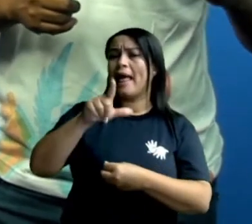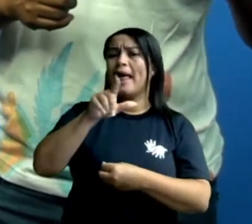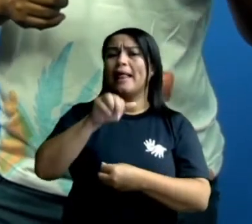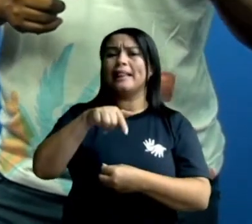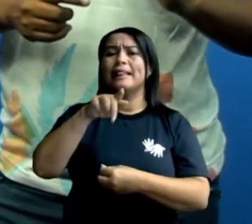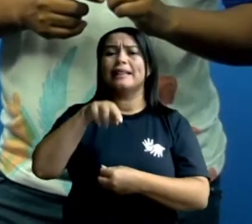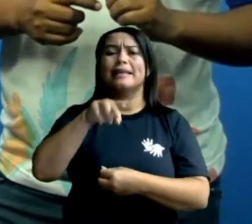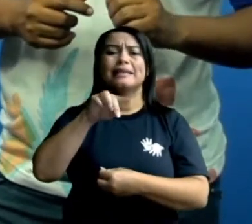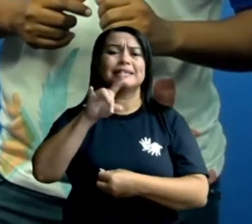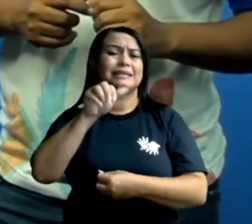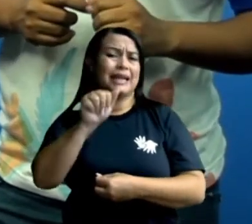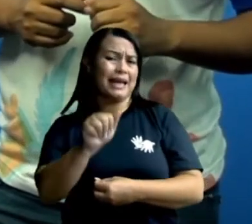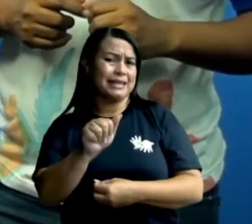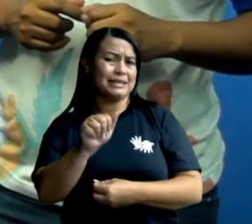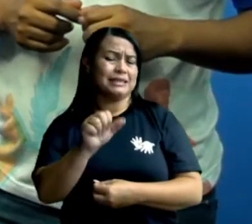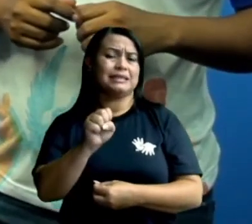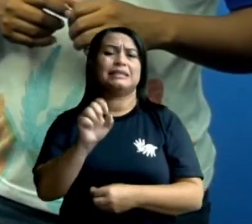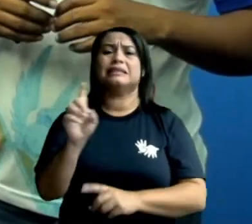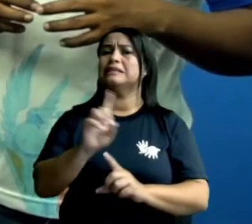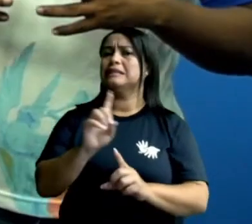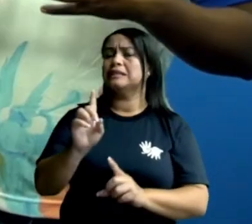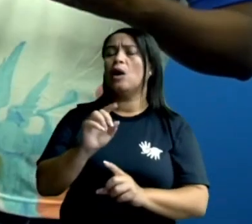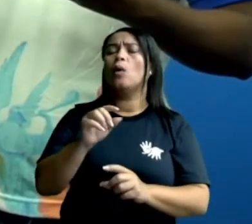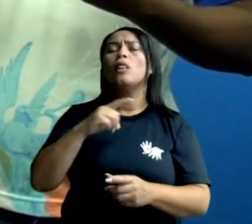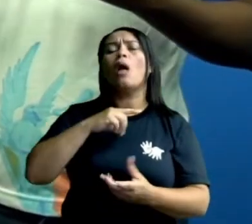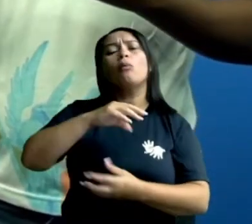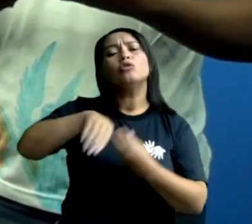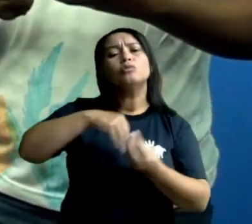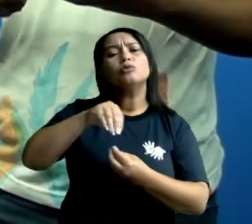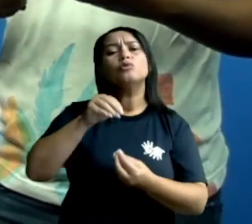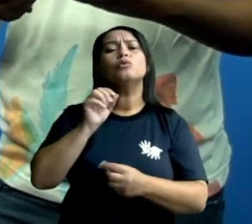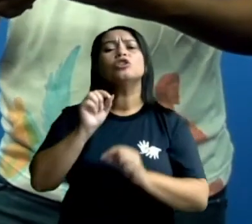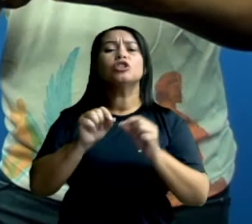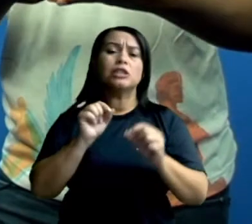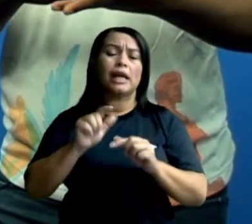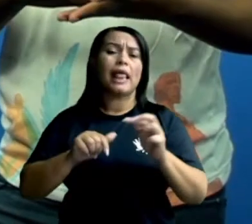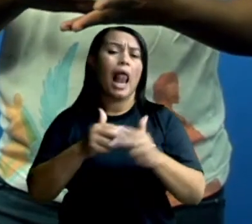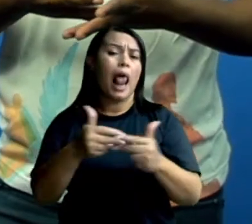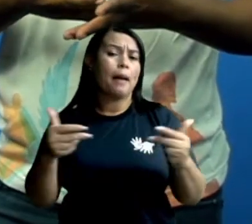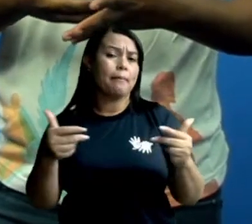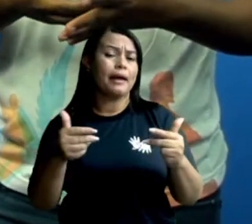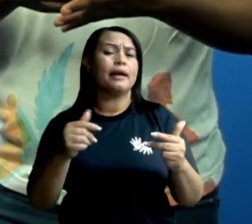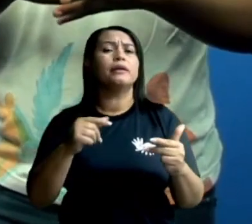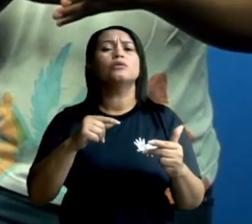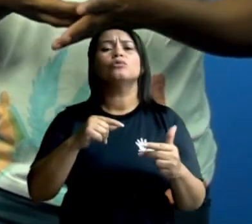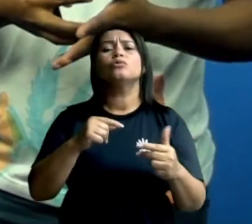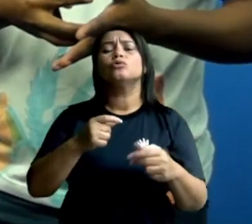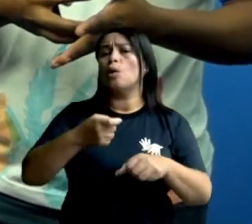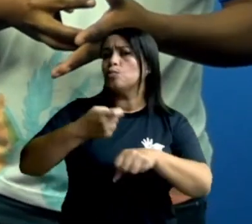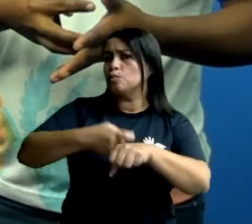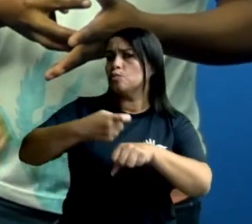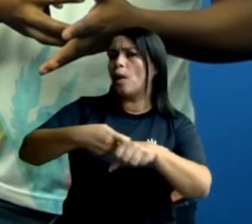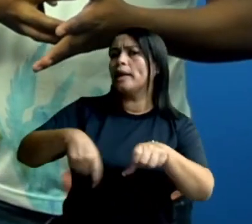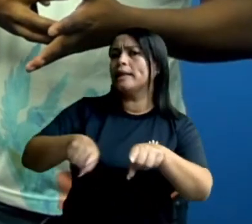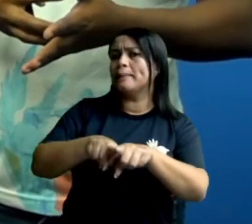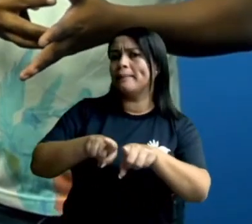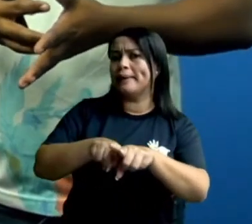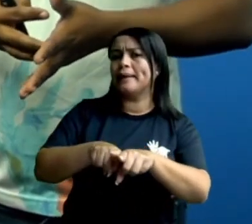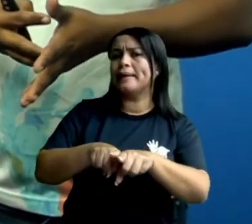iniciais, lá nas nossas primeiras aulas. Nós temos misturas de elementos que são de sua forma sólida também.